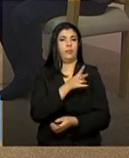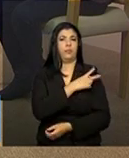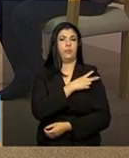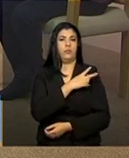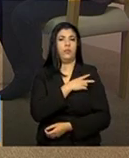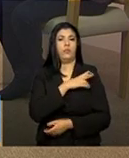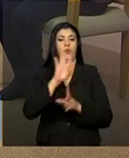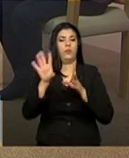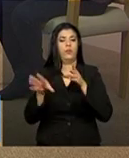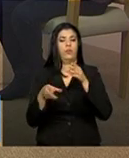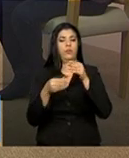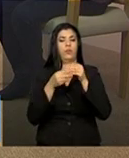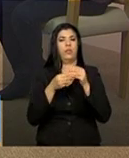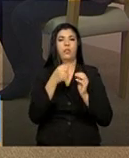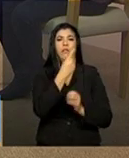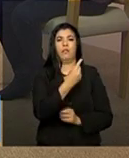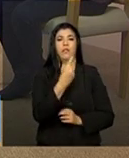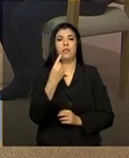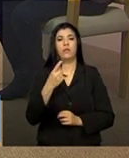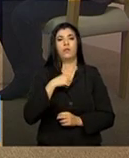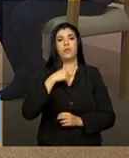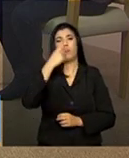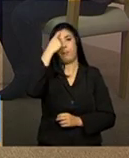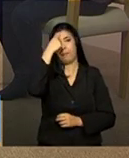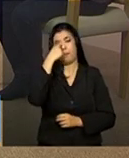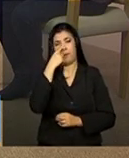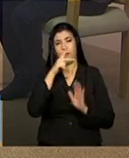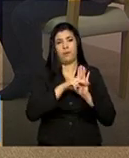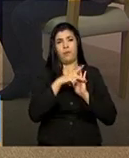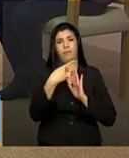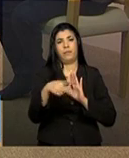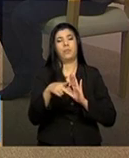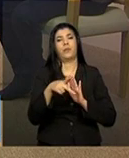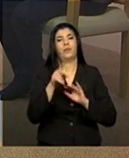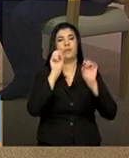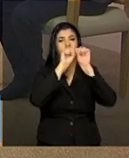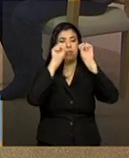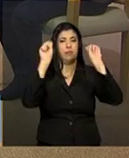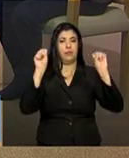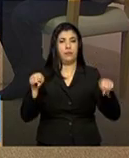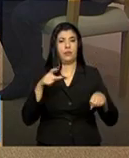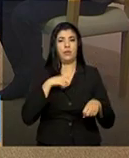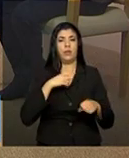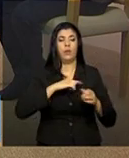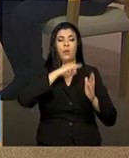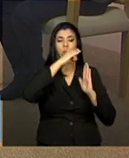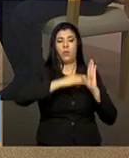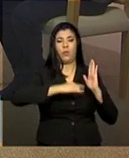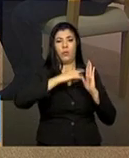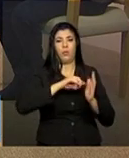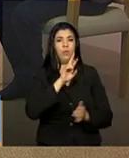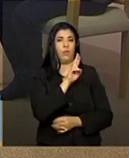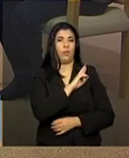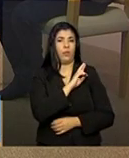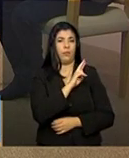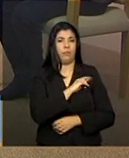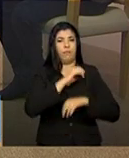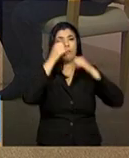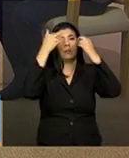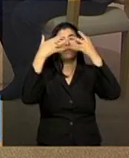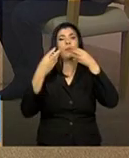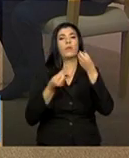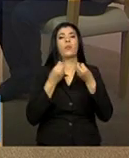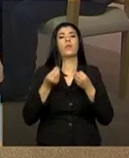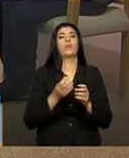vincular a eles os perfis de acesso aos sistemas. Então, nesse termo de responsabilidade, diz sobre a segurança